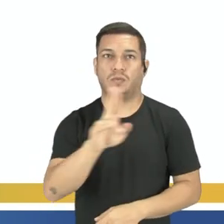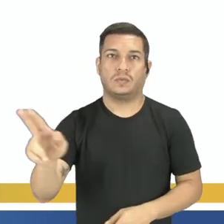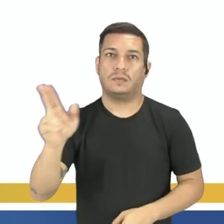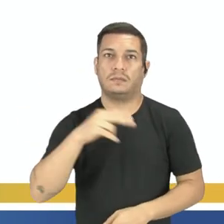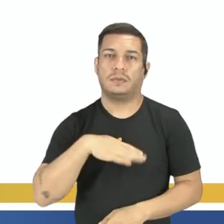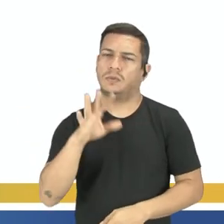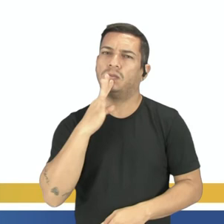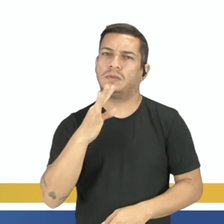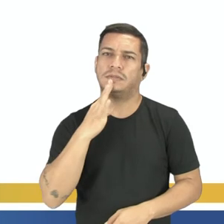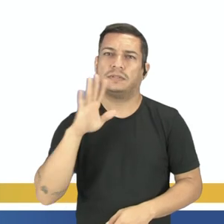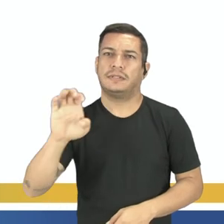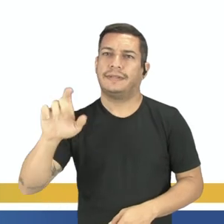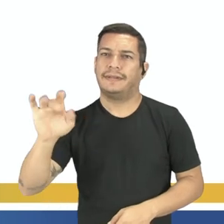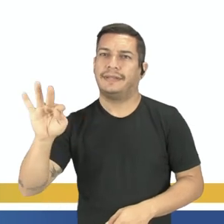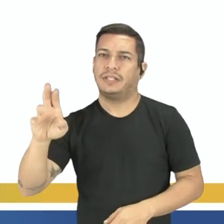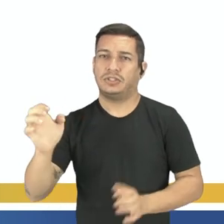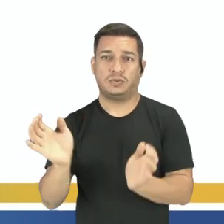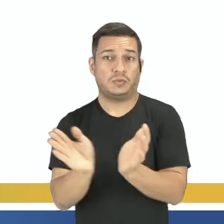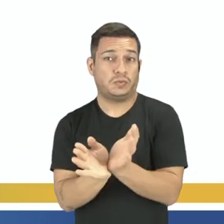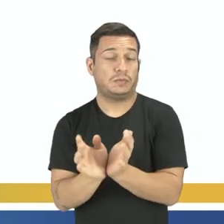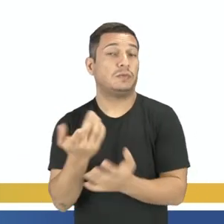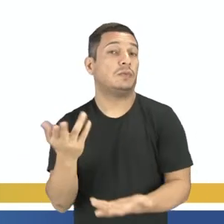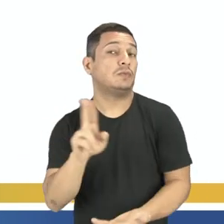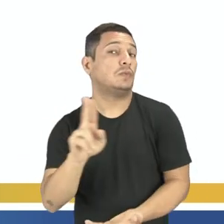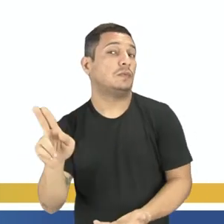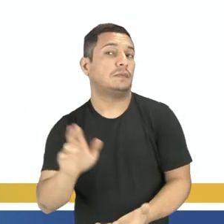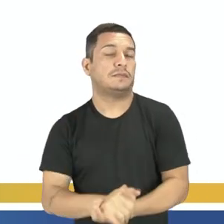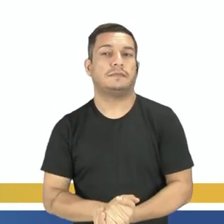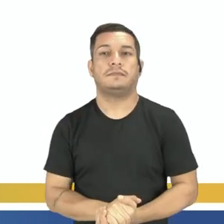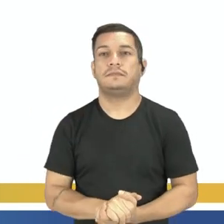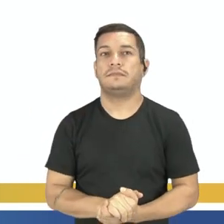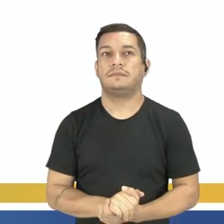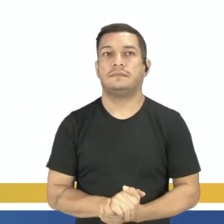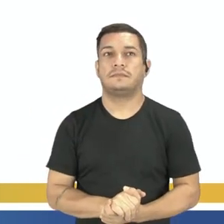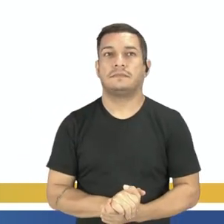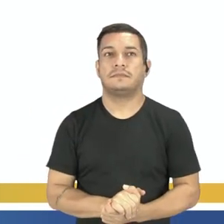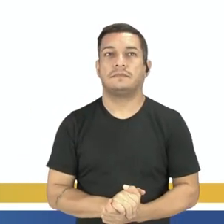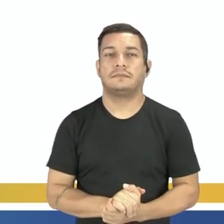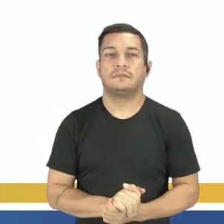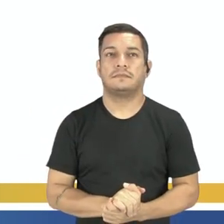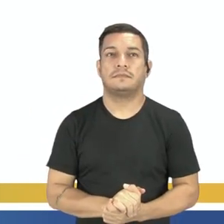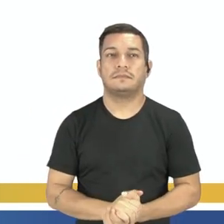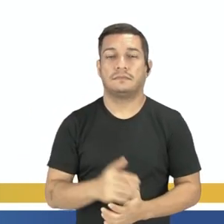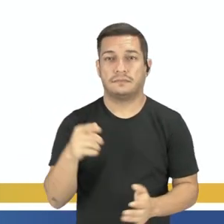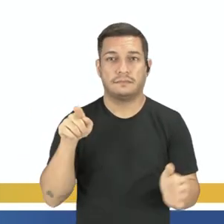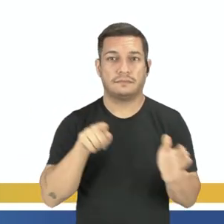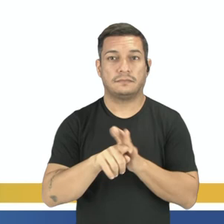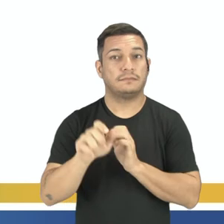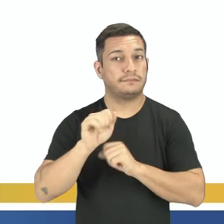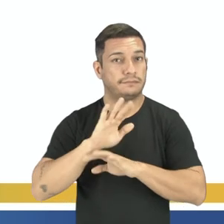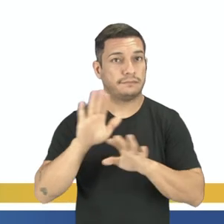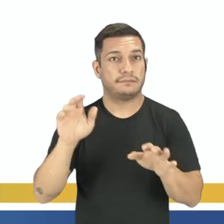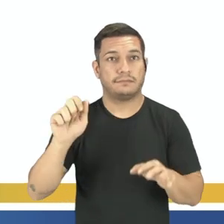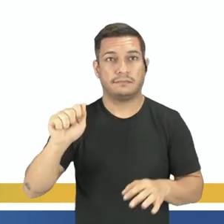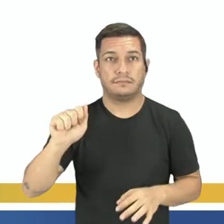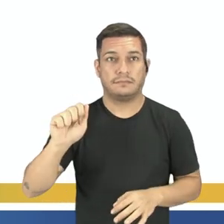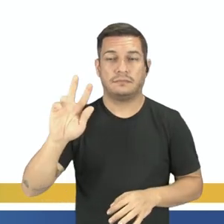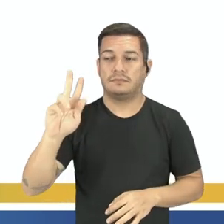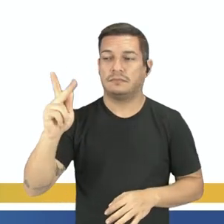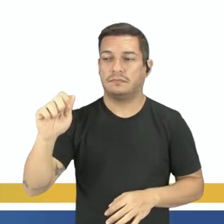pelo qual ficaram reconhecidas estas elites? Então, a pergunta está bem clara, né? Letra A.